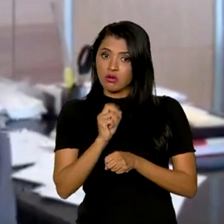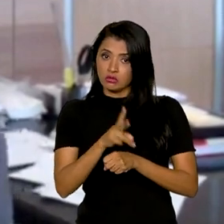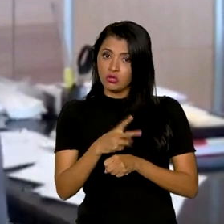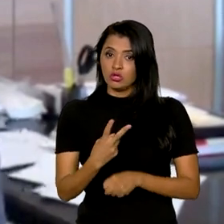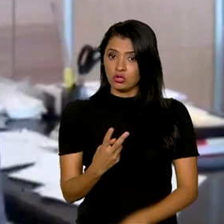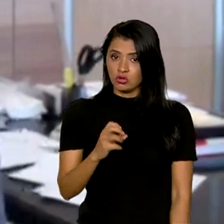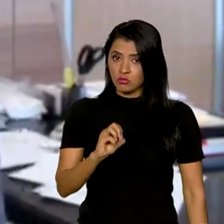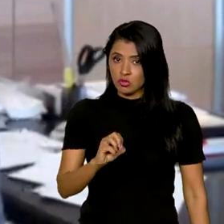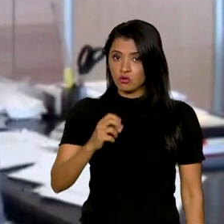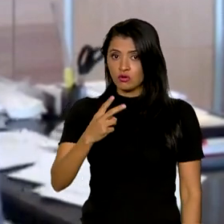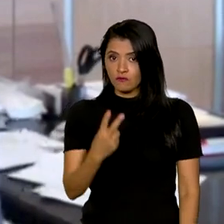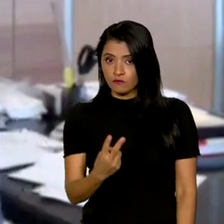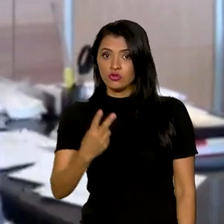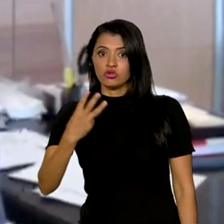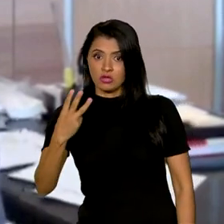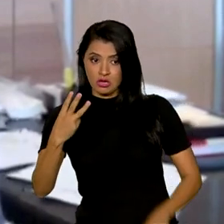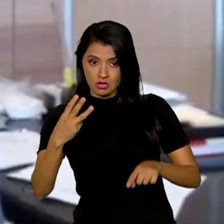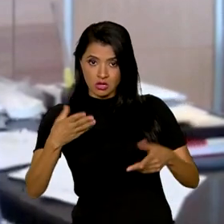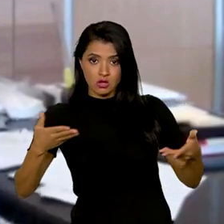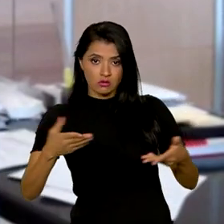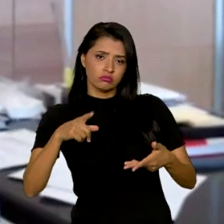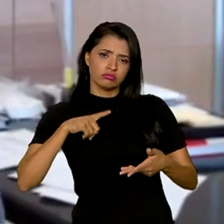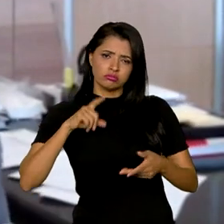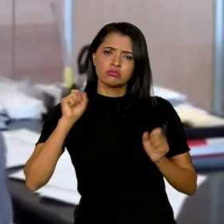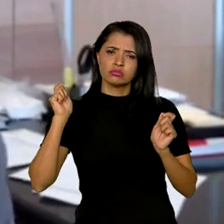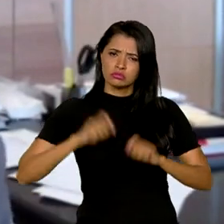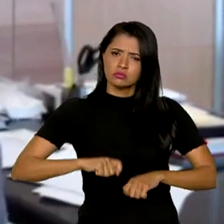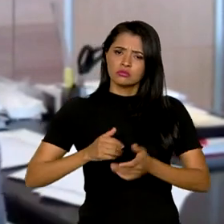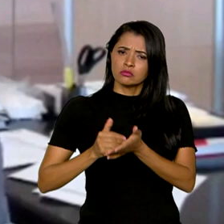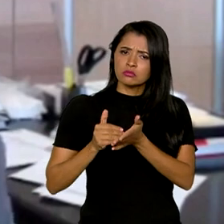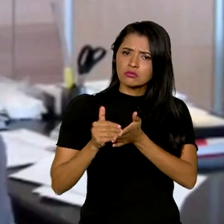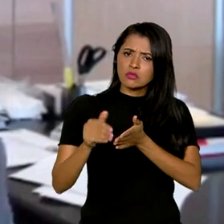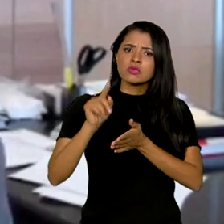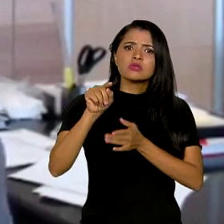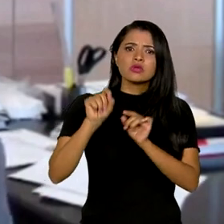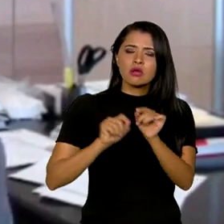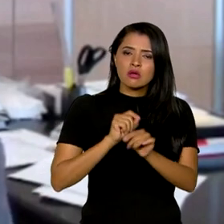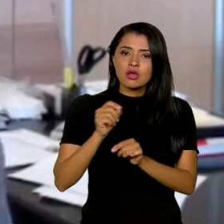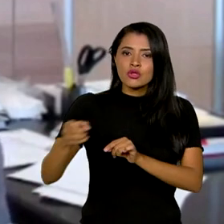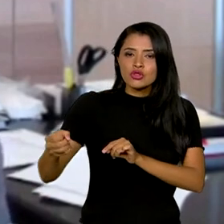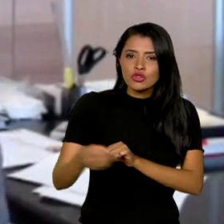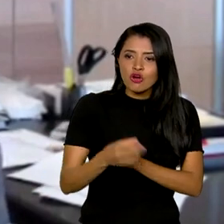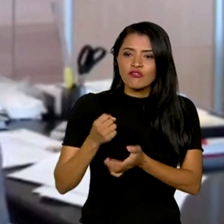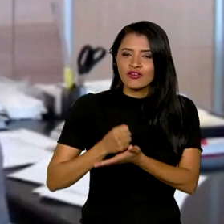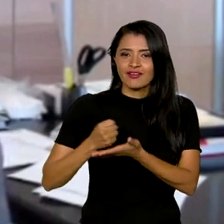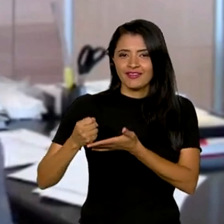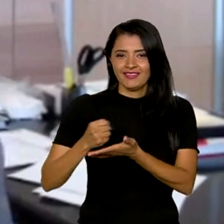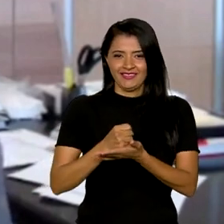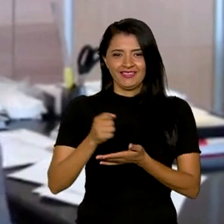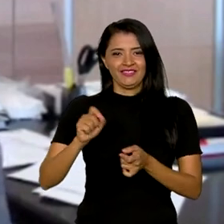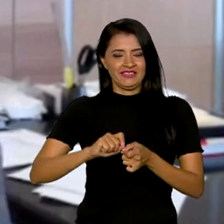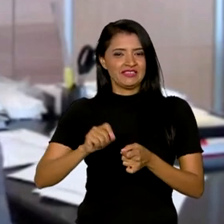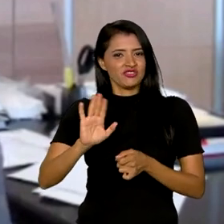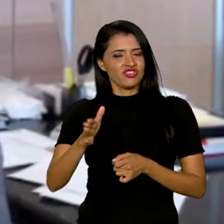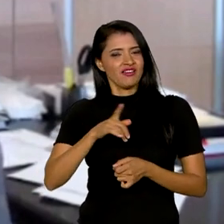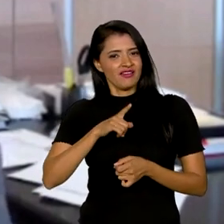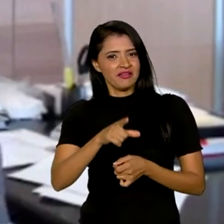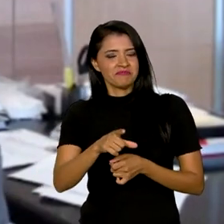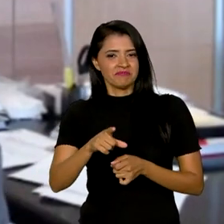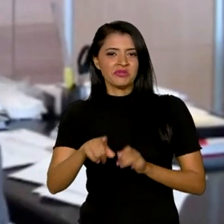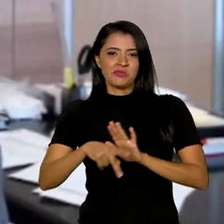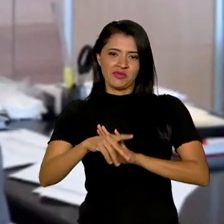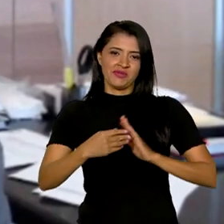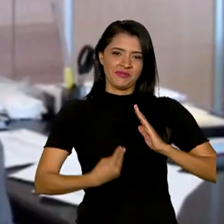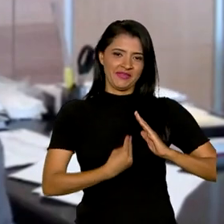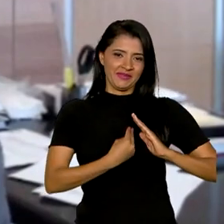2023 nós já possamos começar a fazer as novas contratações do Minha